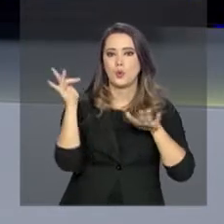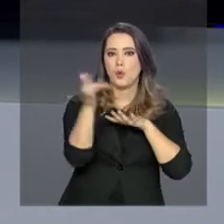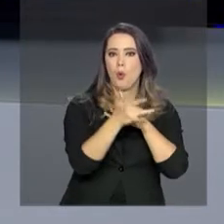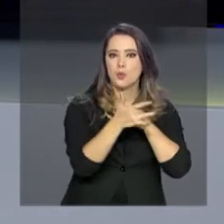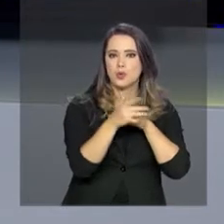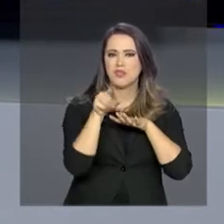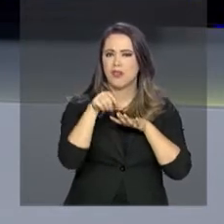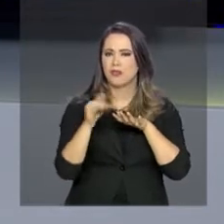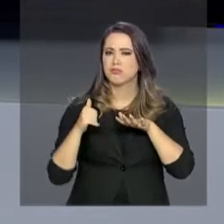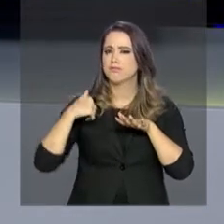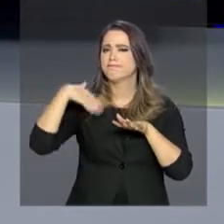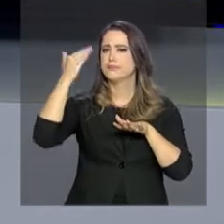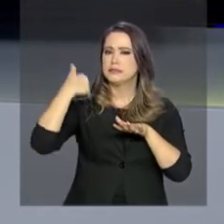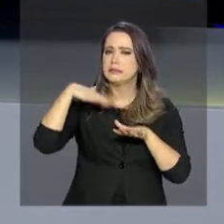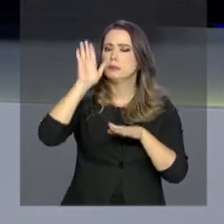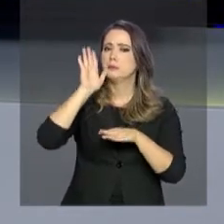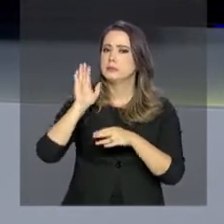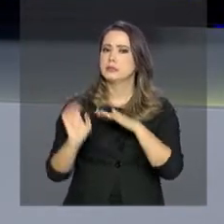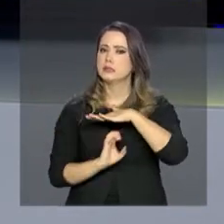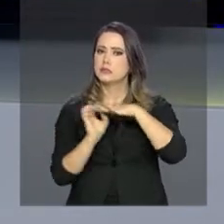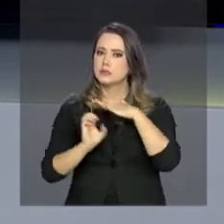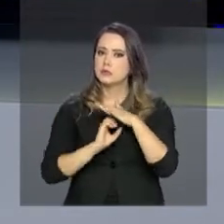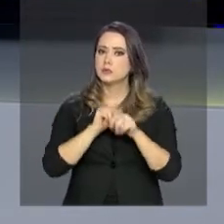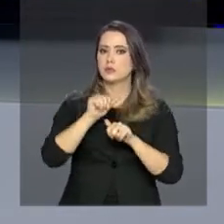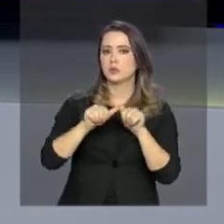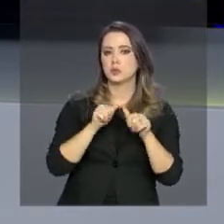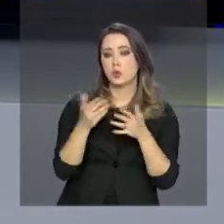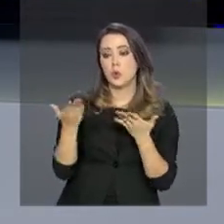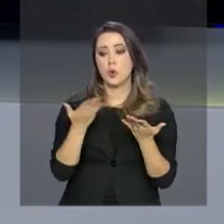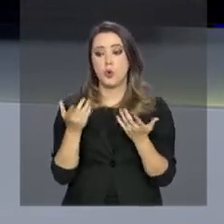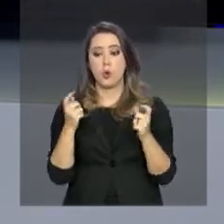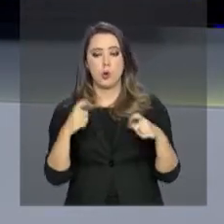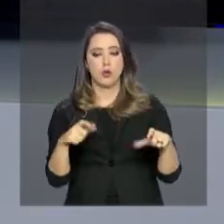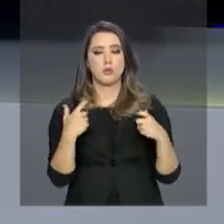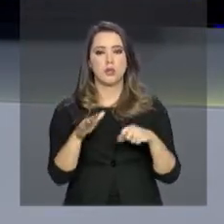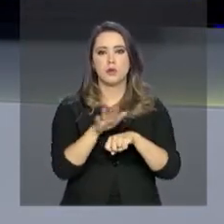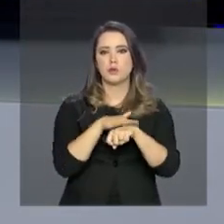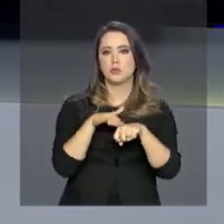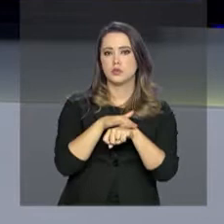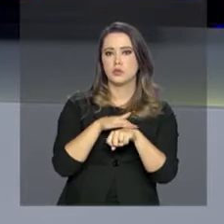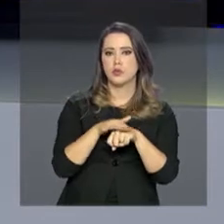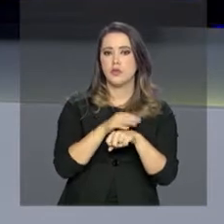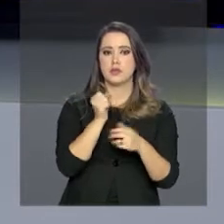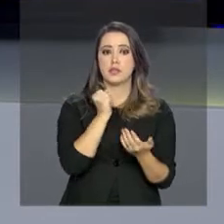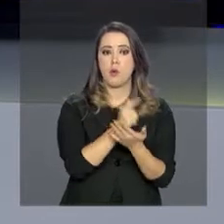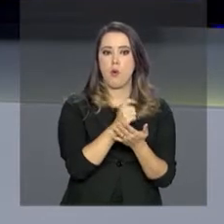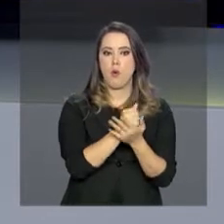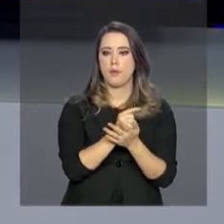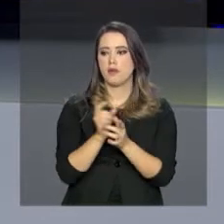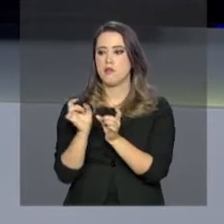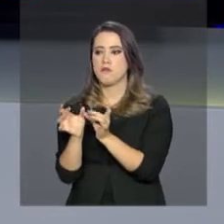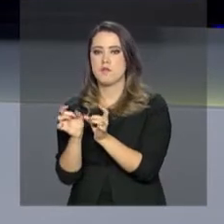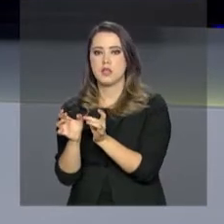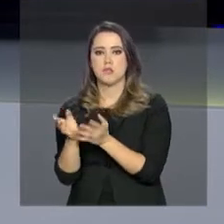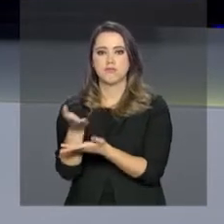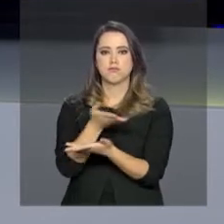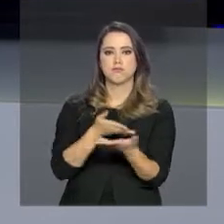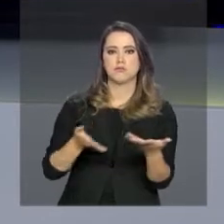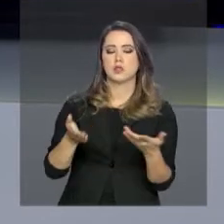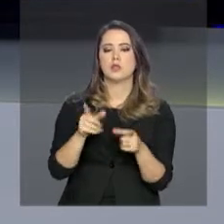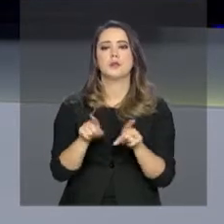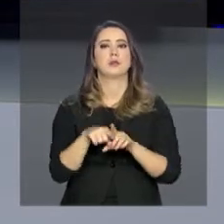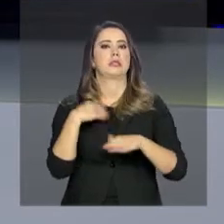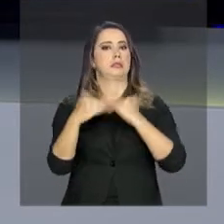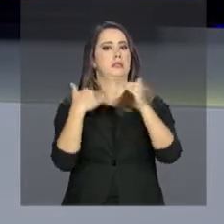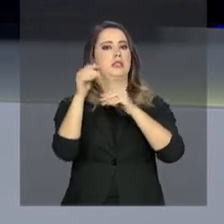cresce o número de páginas de empresas que se tornaram um espaço direto de conversa entre compradores e vendedores. Com isso, cresce